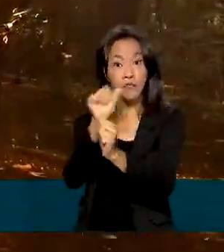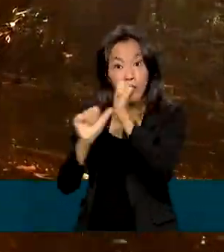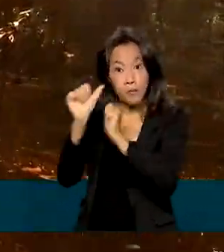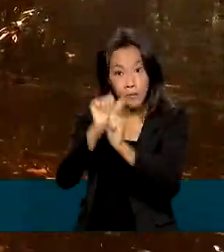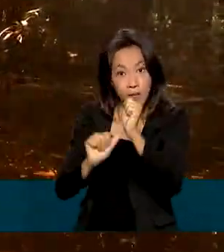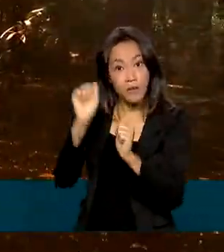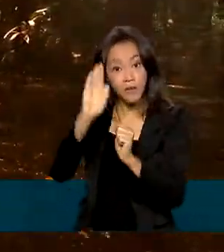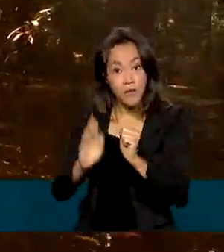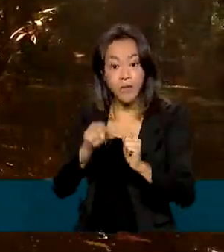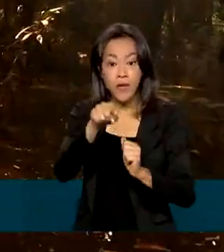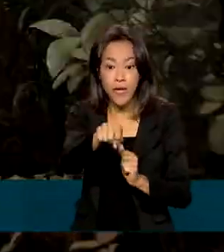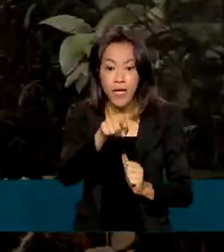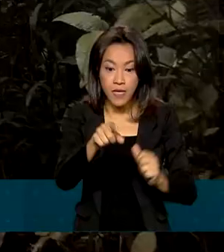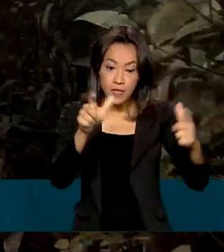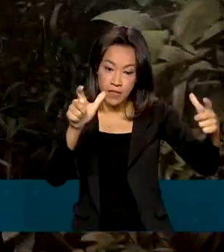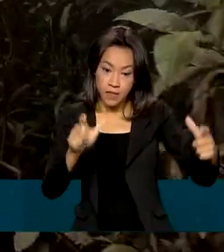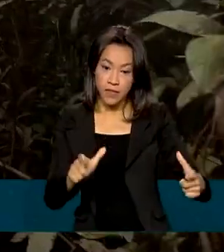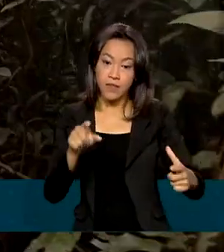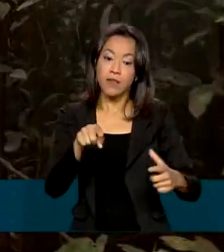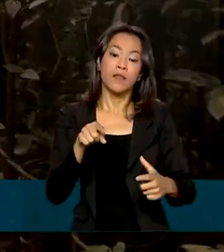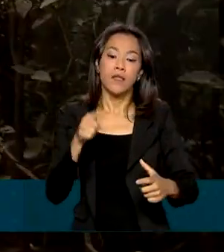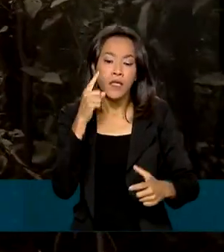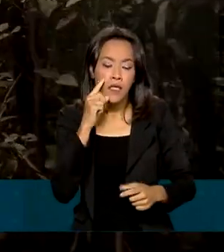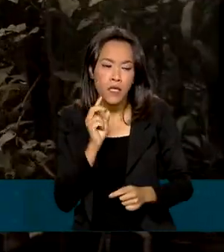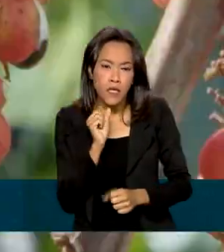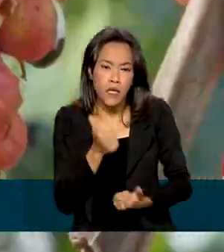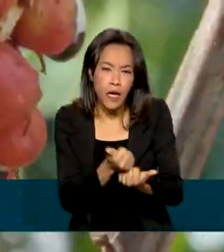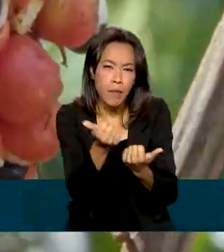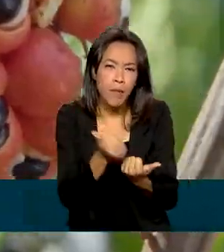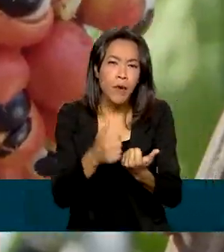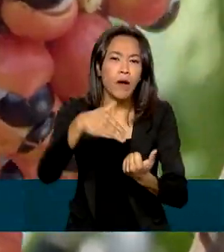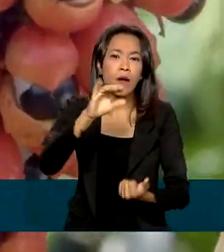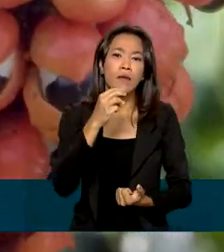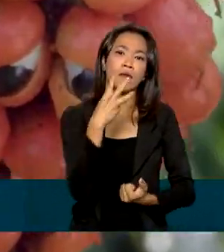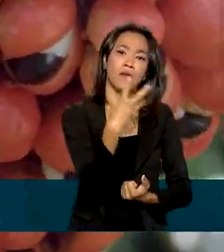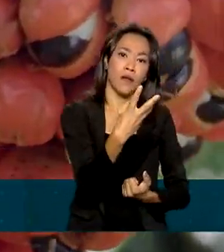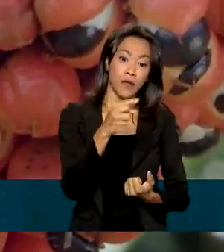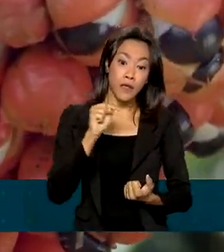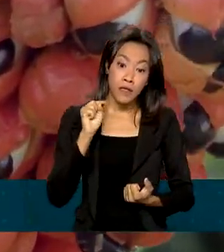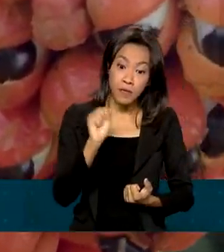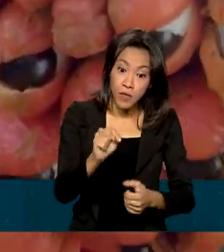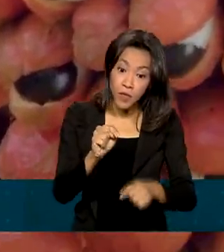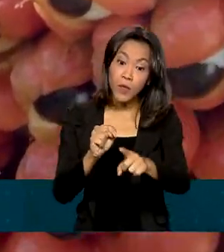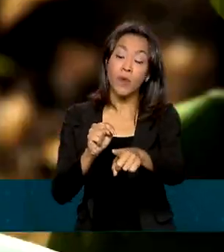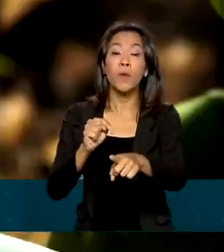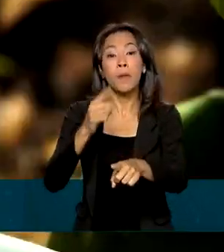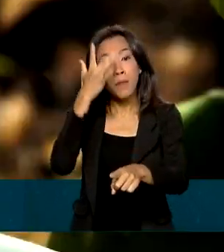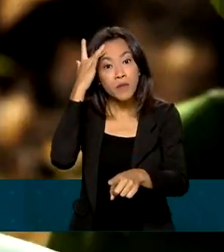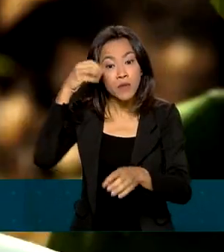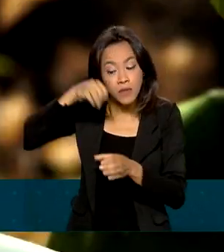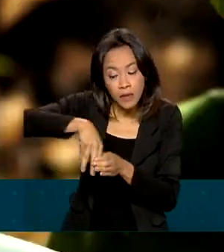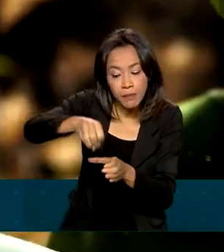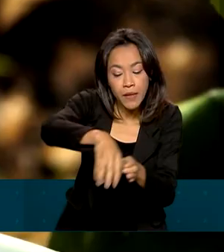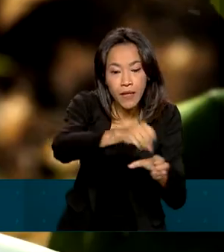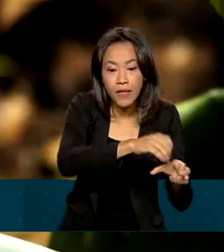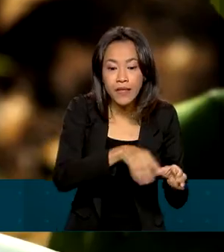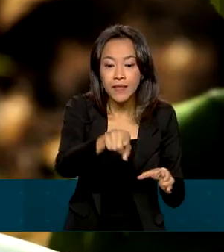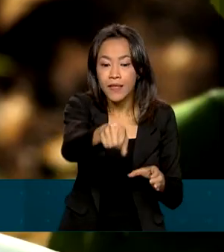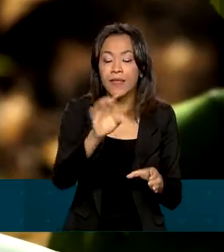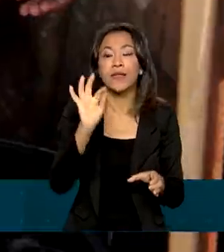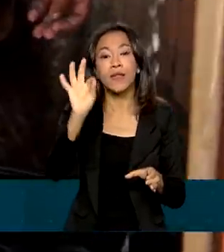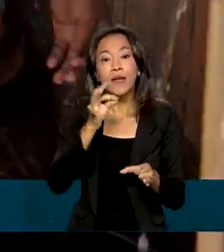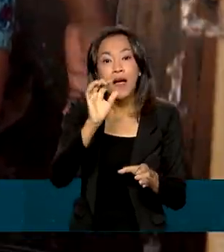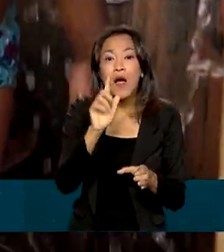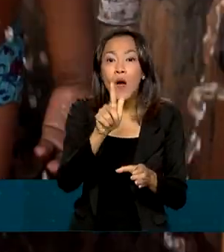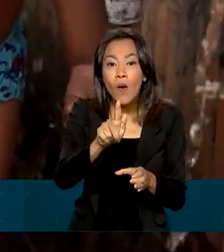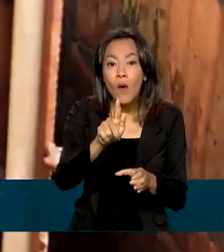Olhos da Floresta, que apoia mais de 3 mil produtores de Guaraná na Amazônia. E o Água Mais Acesso,